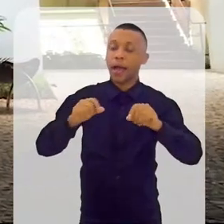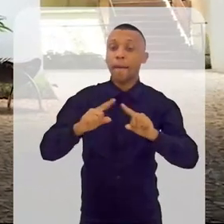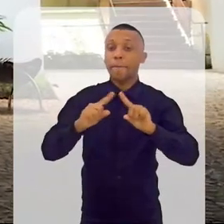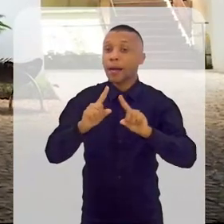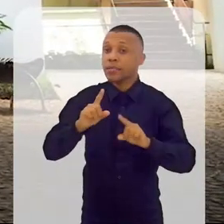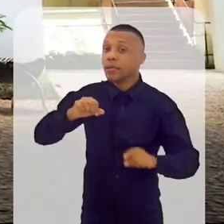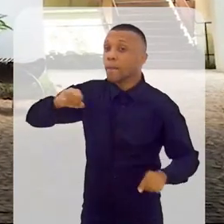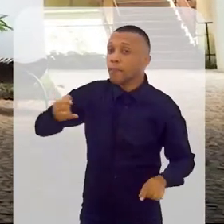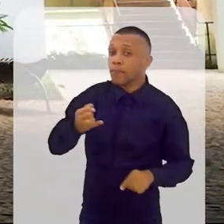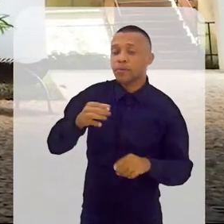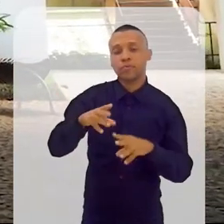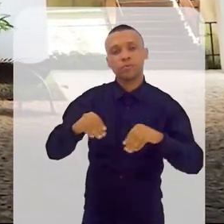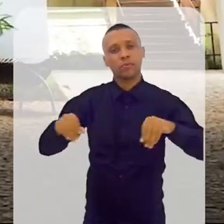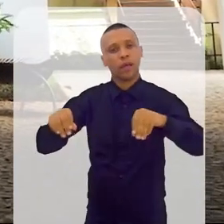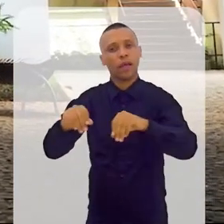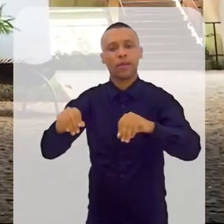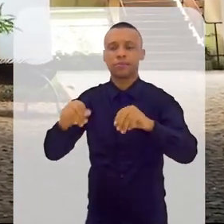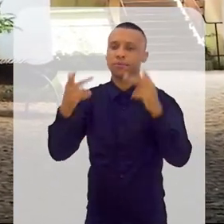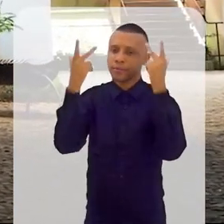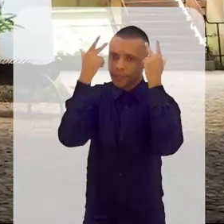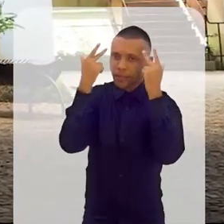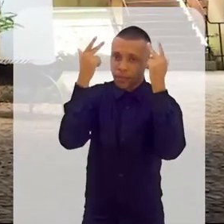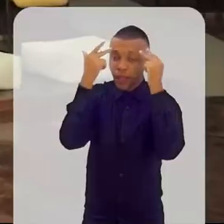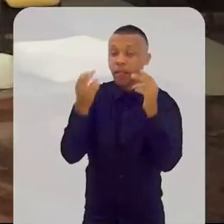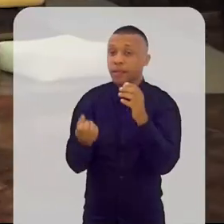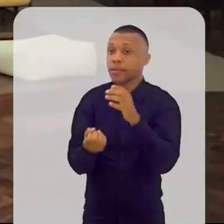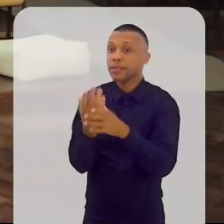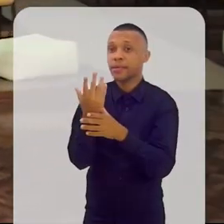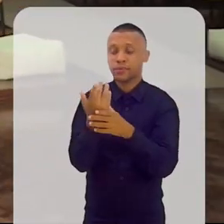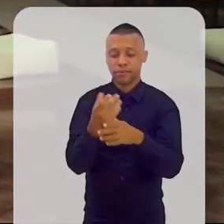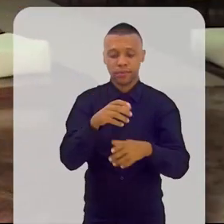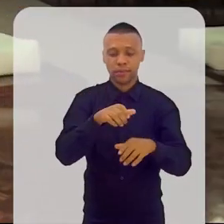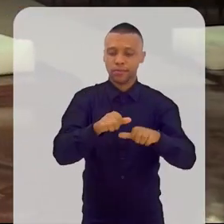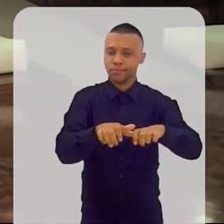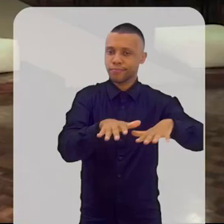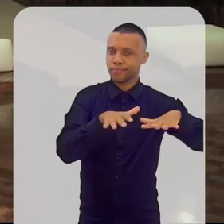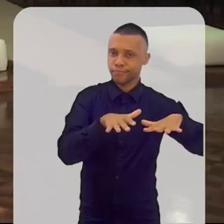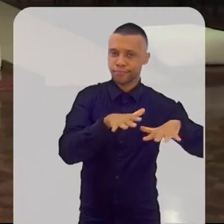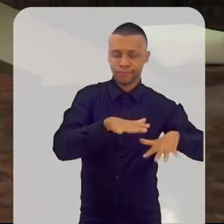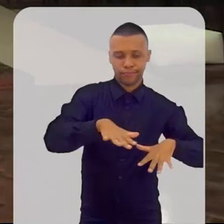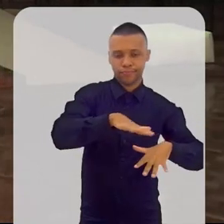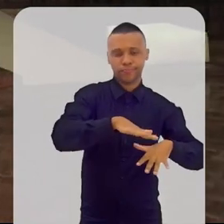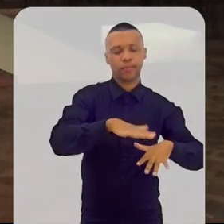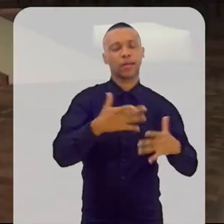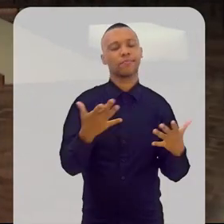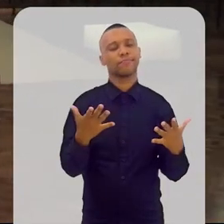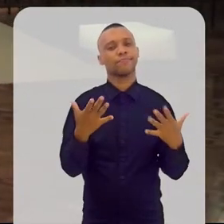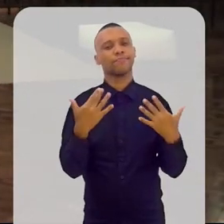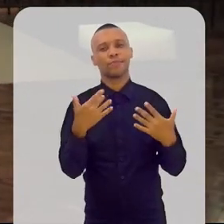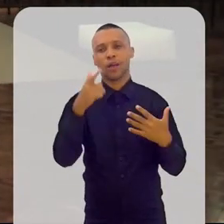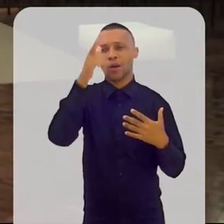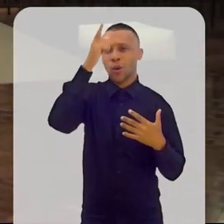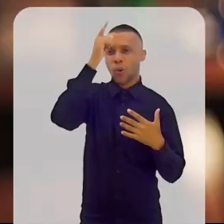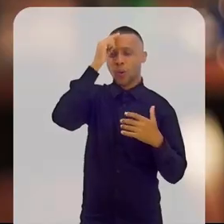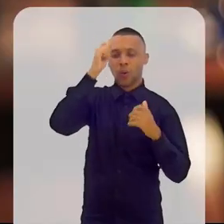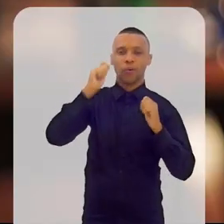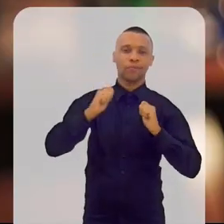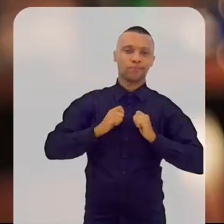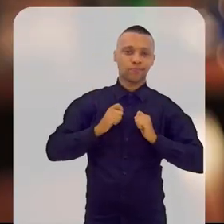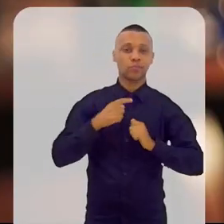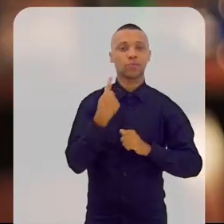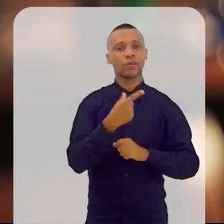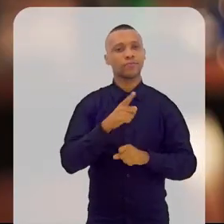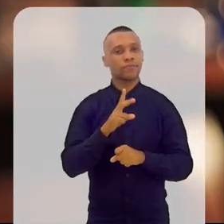usamos o terreno natural, criando na parte de baixo, Uma área bastante fresca, que está sempre gostoso de ficar embaixo. Nós tivemos um